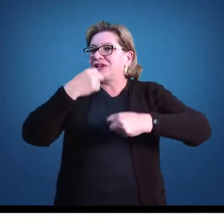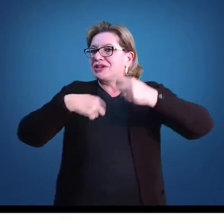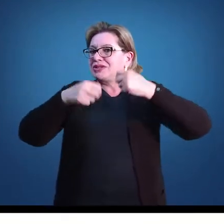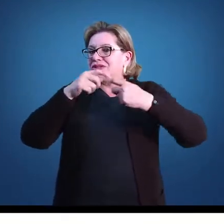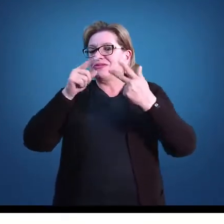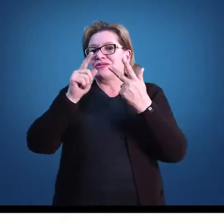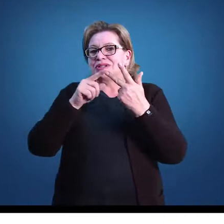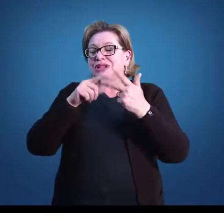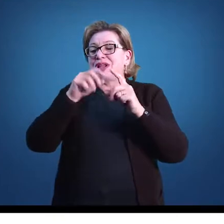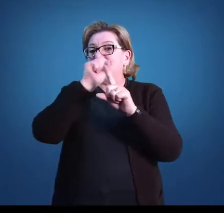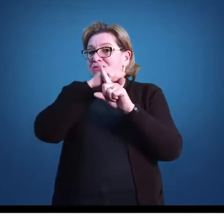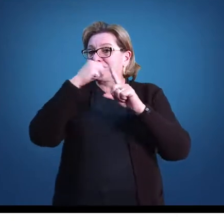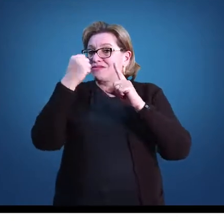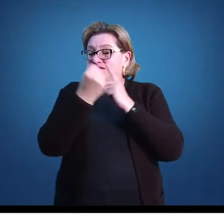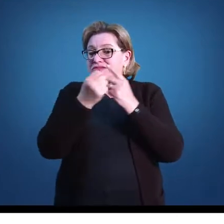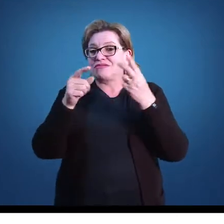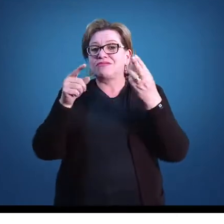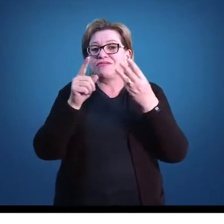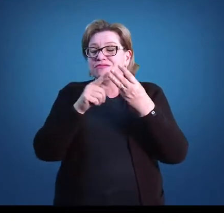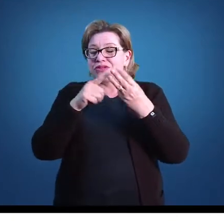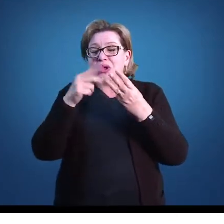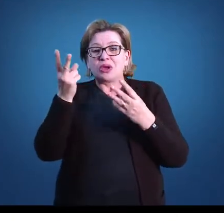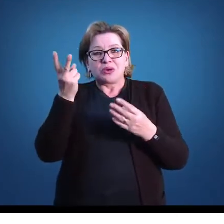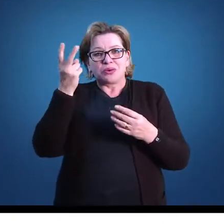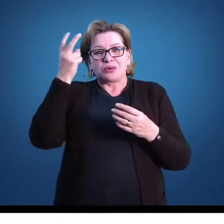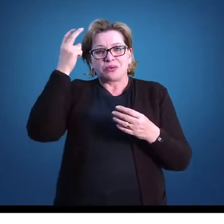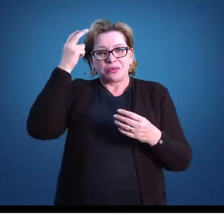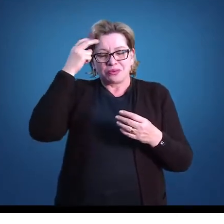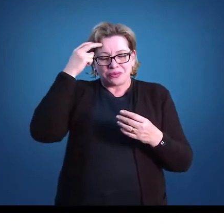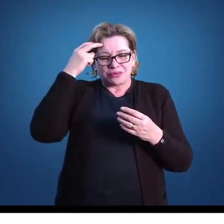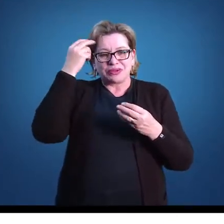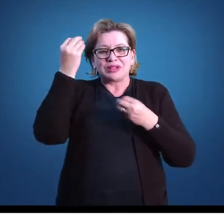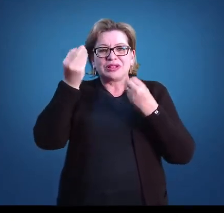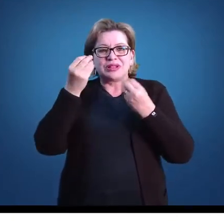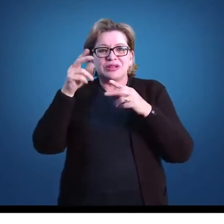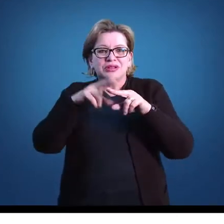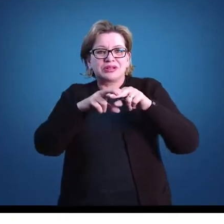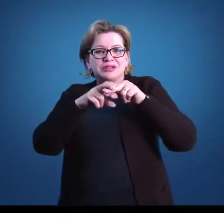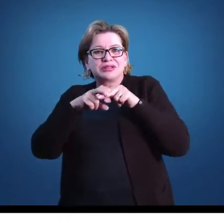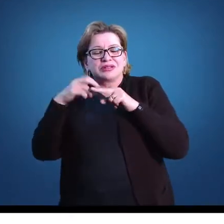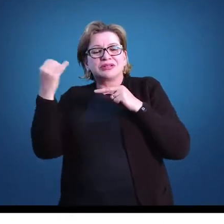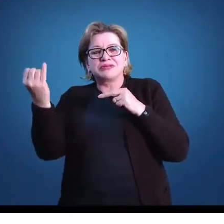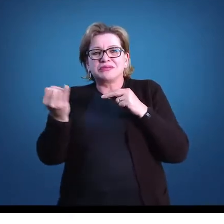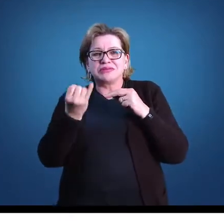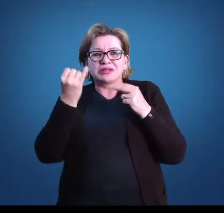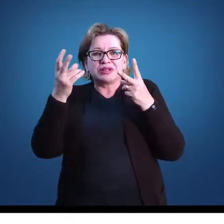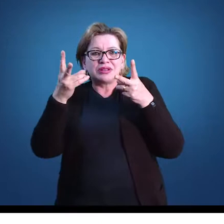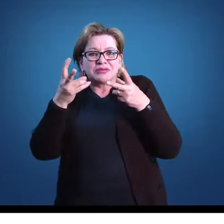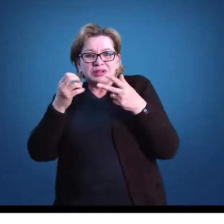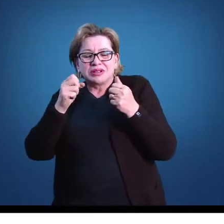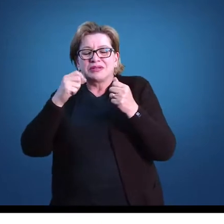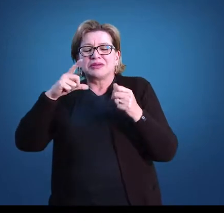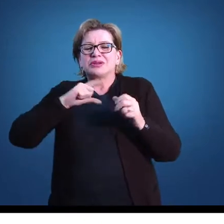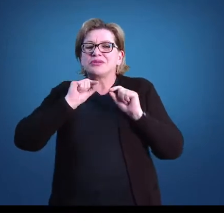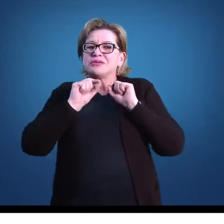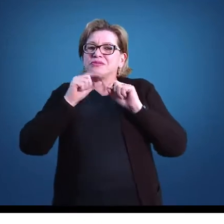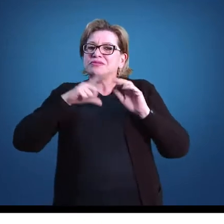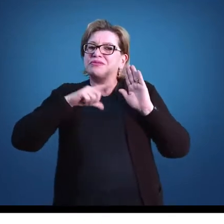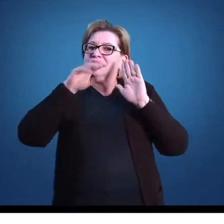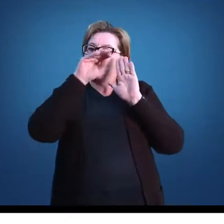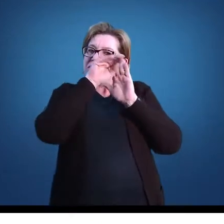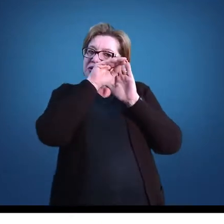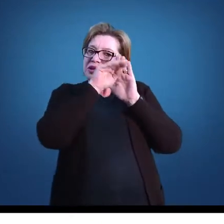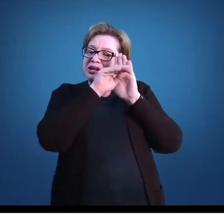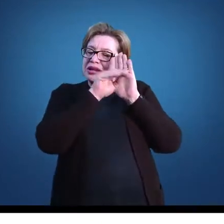sociais e culturais. Dessa forma, é importante considerar que os elementos que compõem o planejamento de ensino,